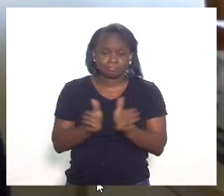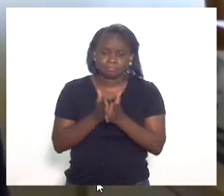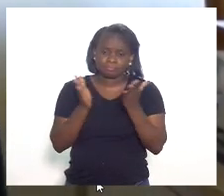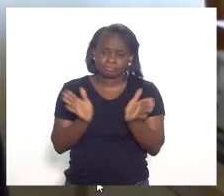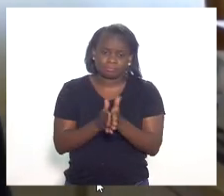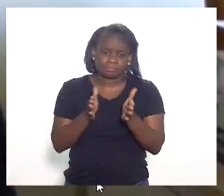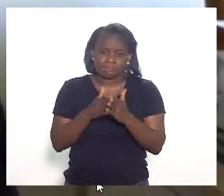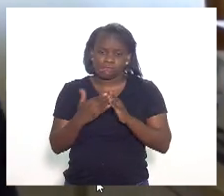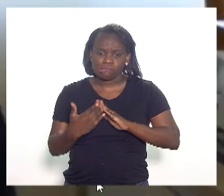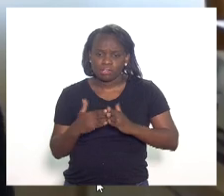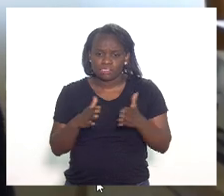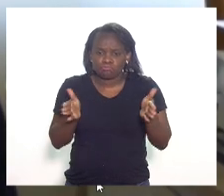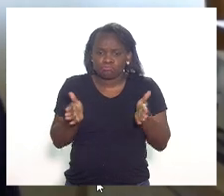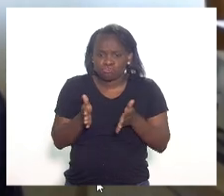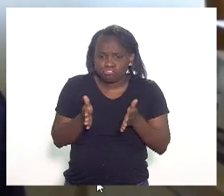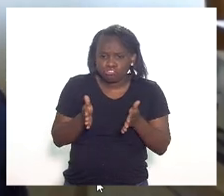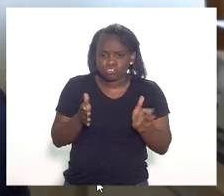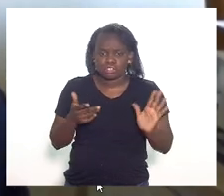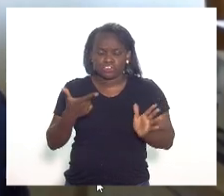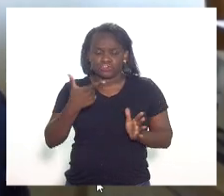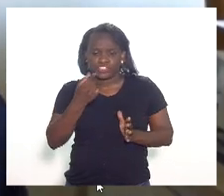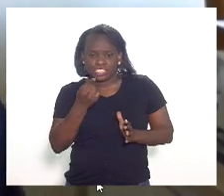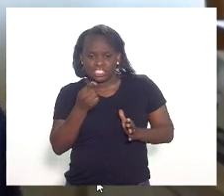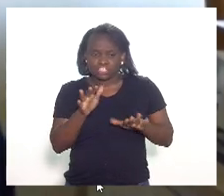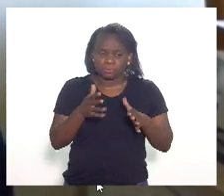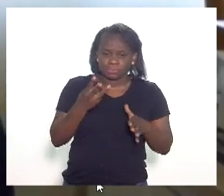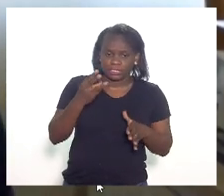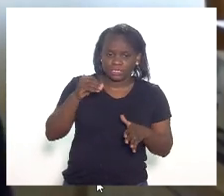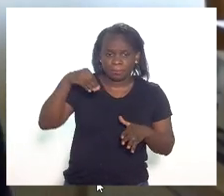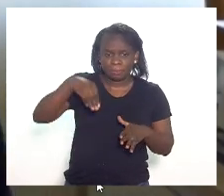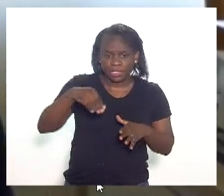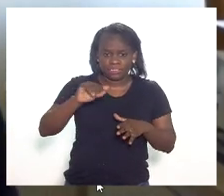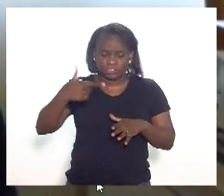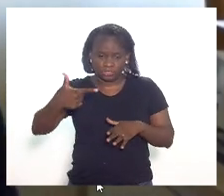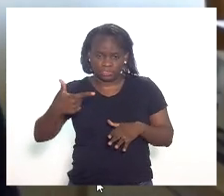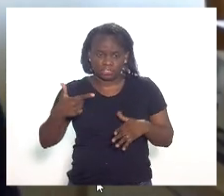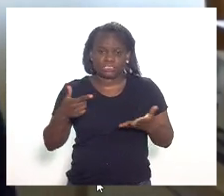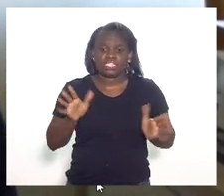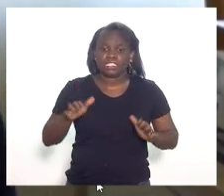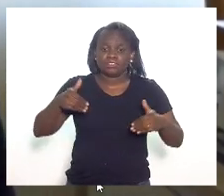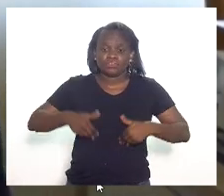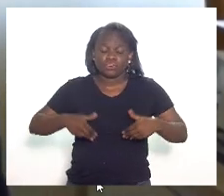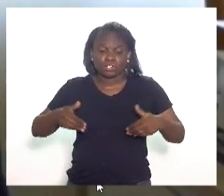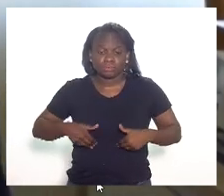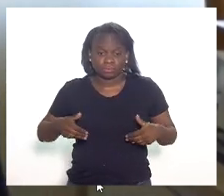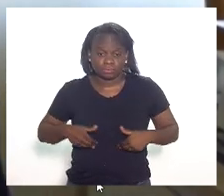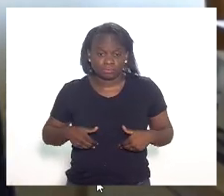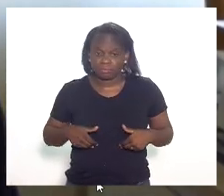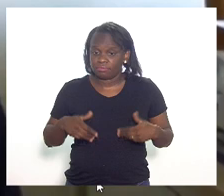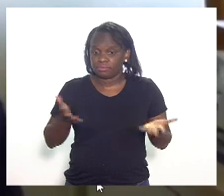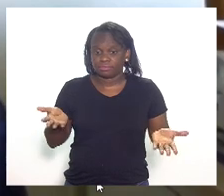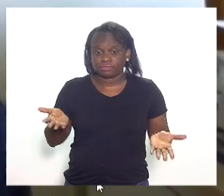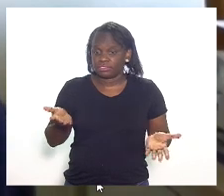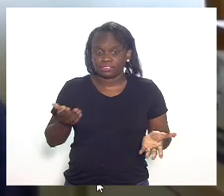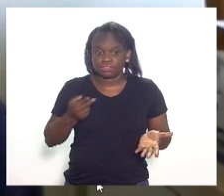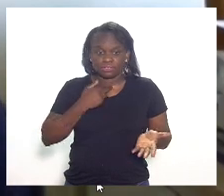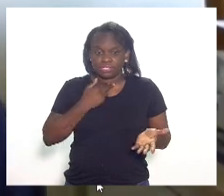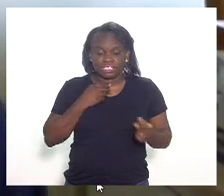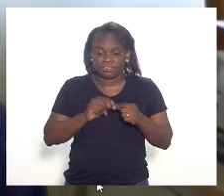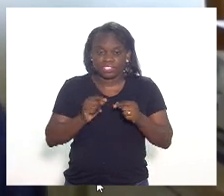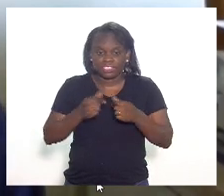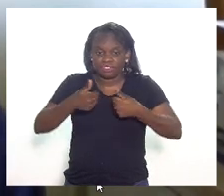de 20, 30 metros quadrados, passando fome, não tem como fazer